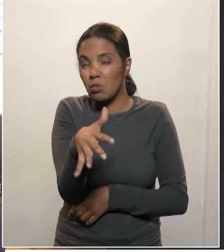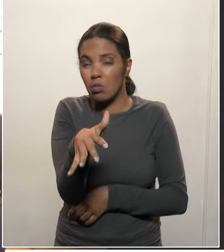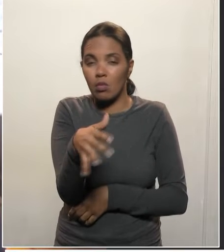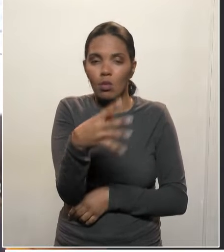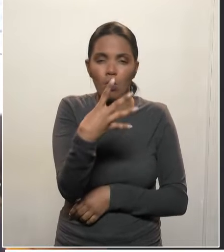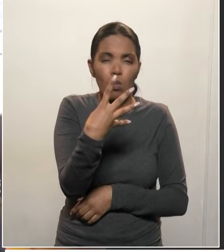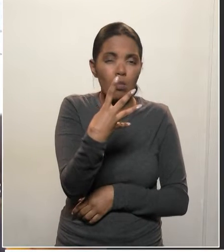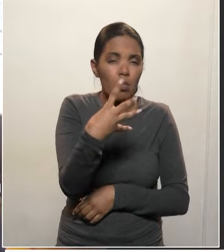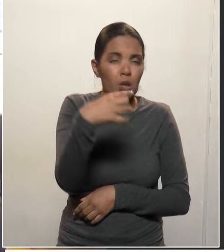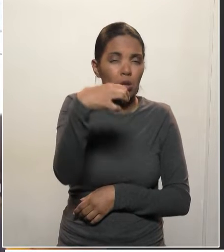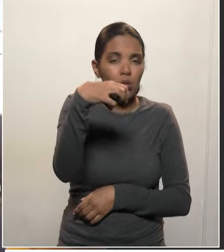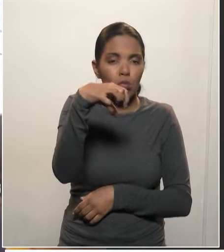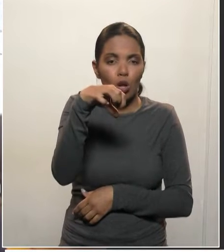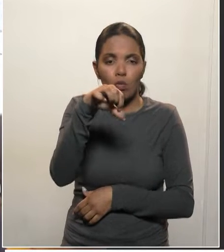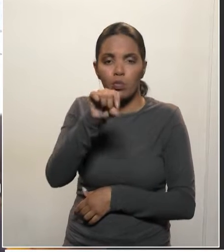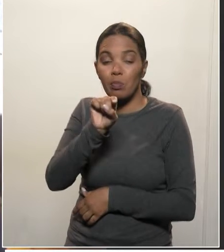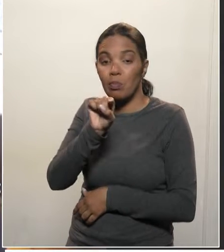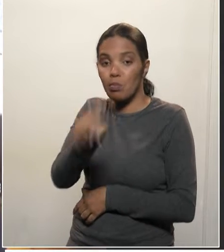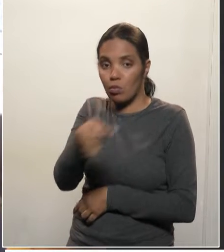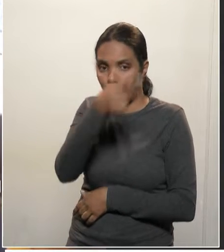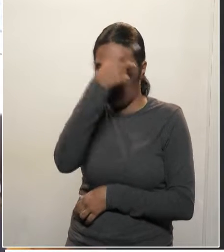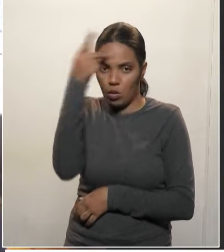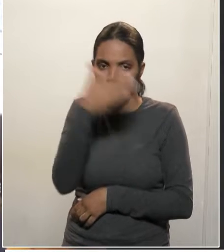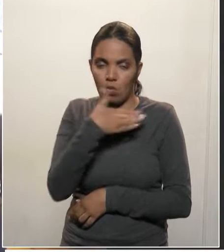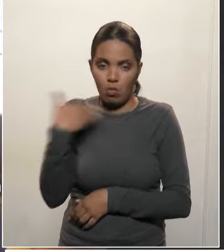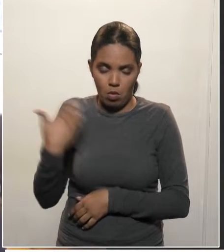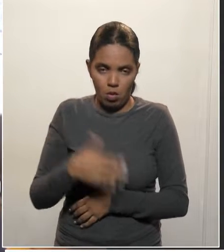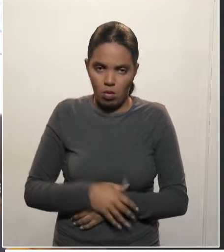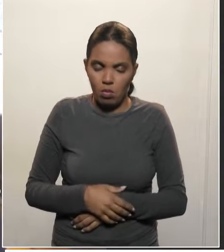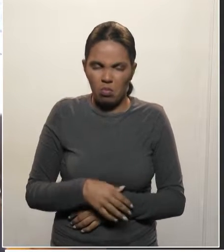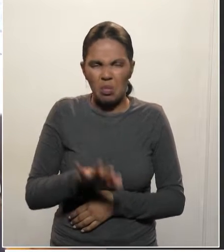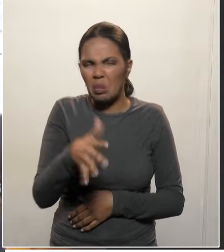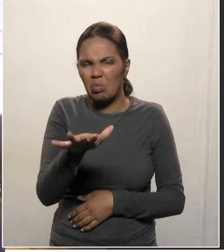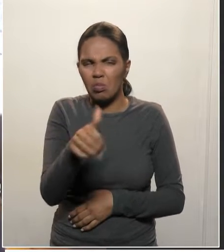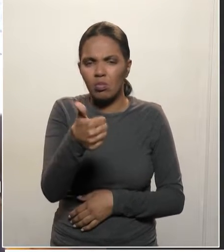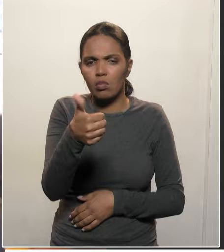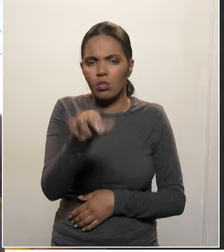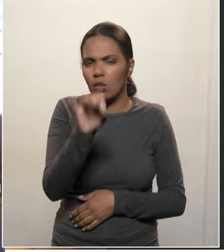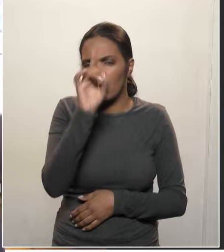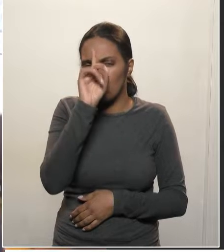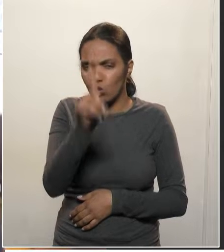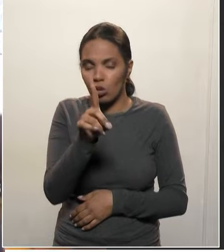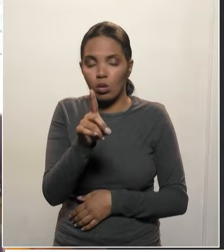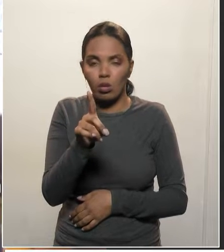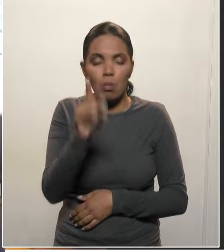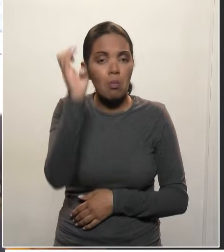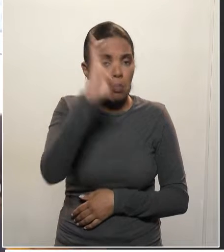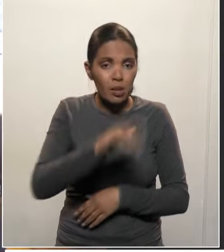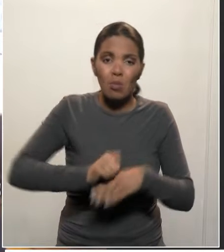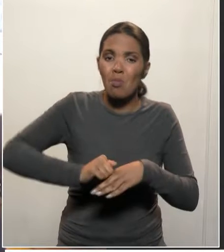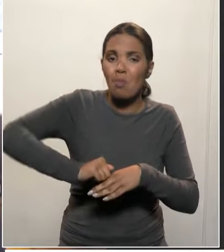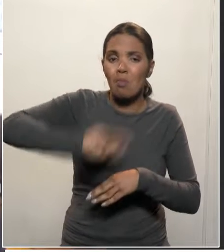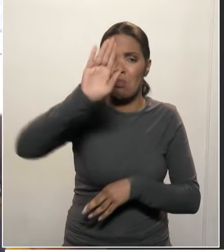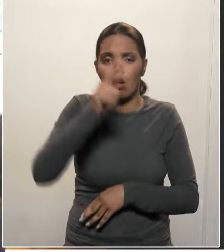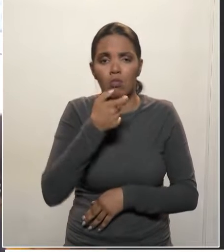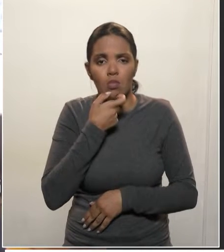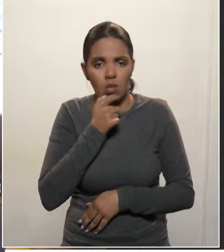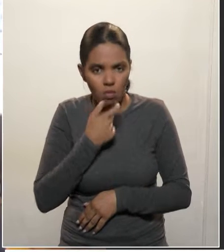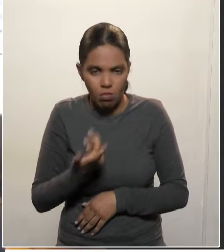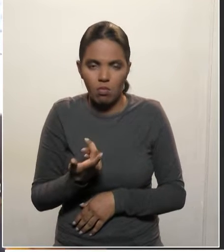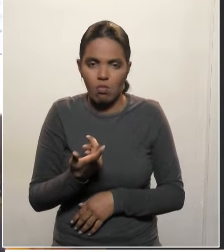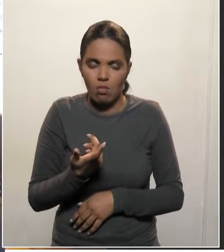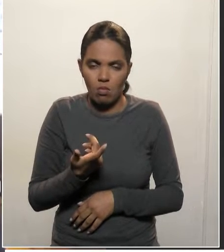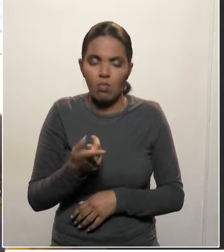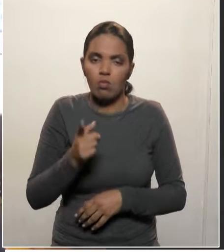mil mortes, daqui a 10 dias, provavelmente, o Brasil estará passando a Inglaterra, que